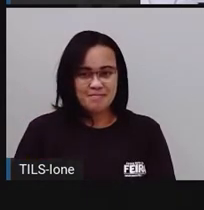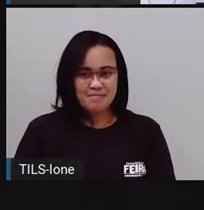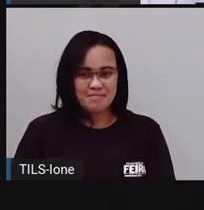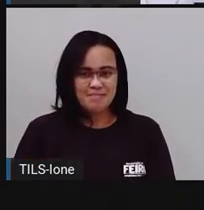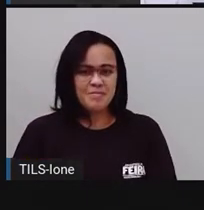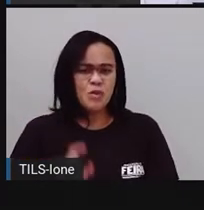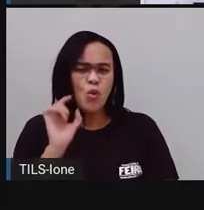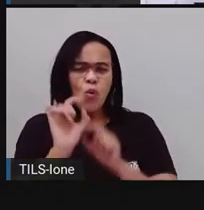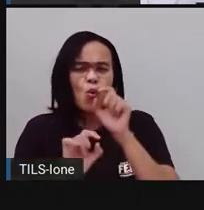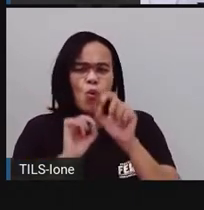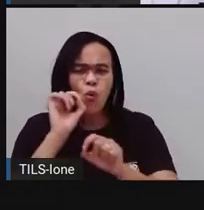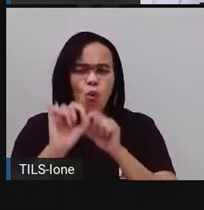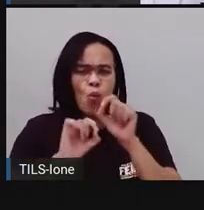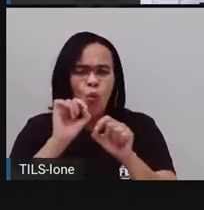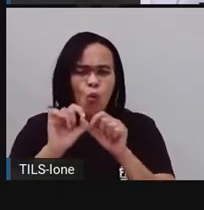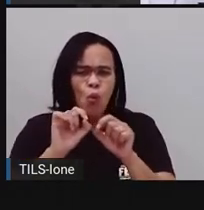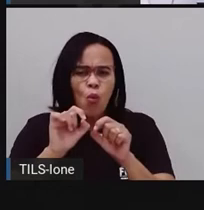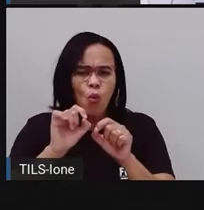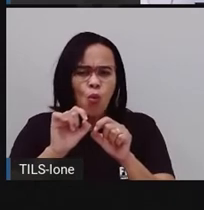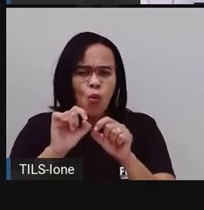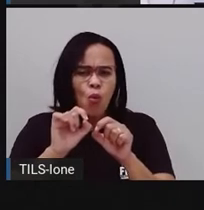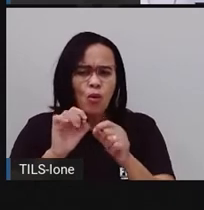E isto, o que é?